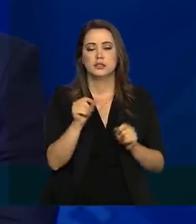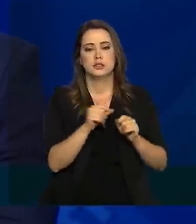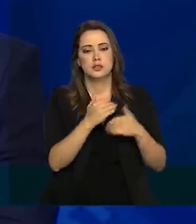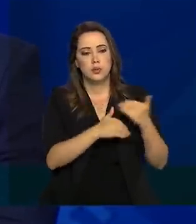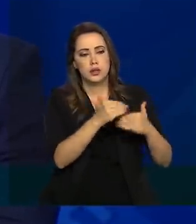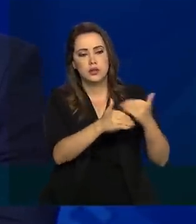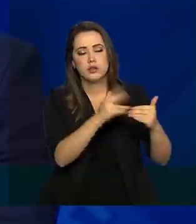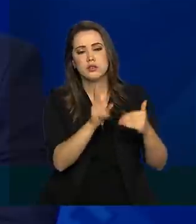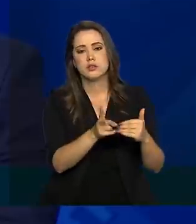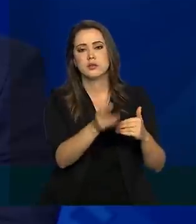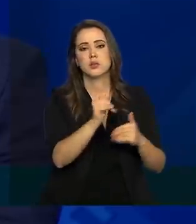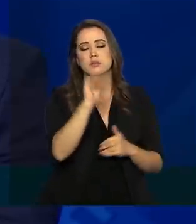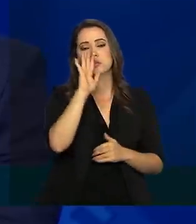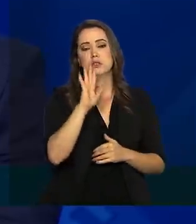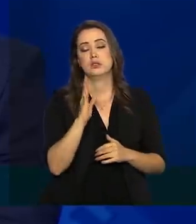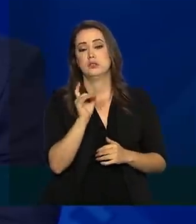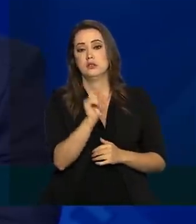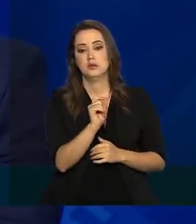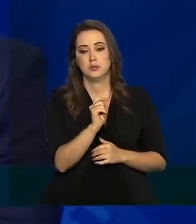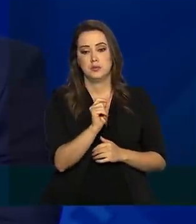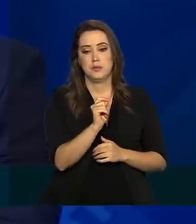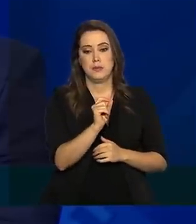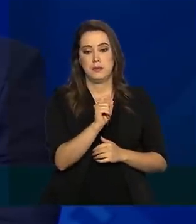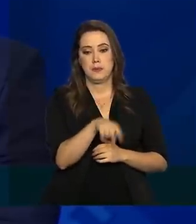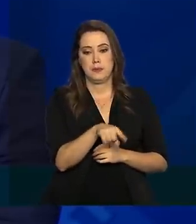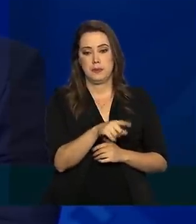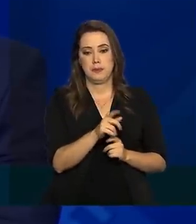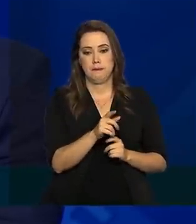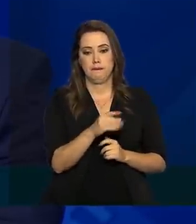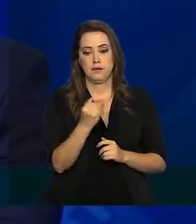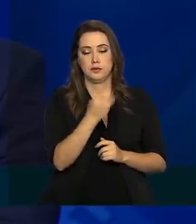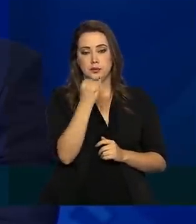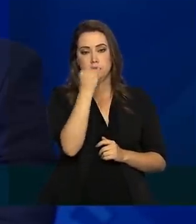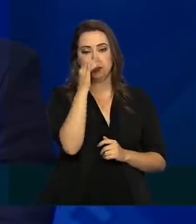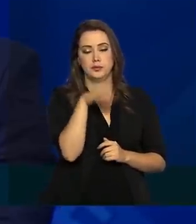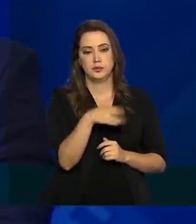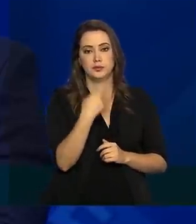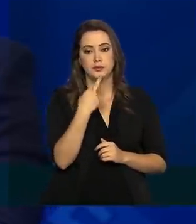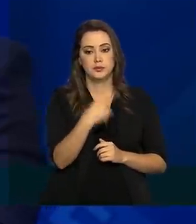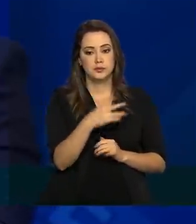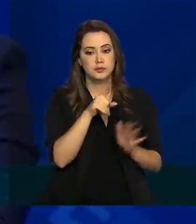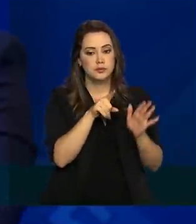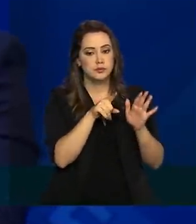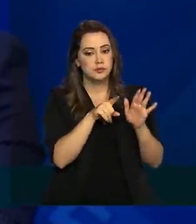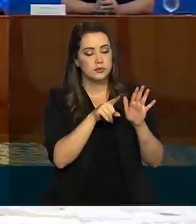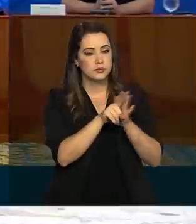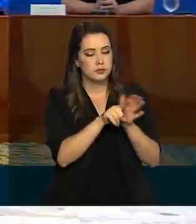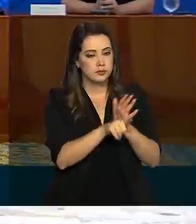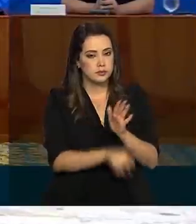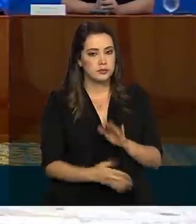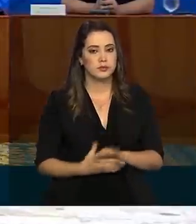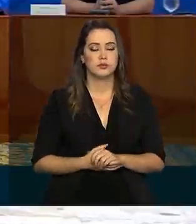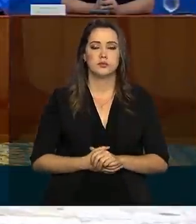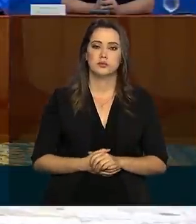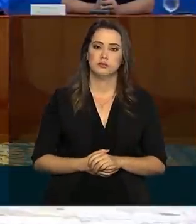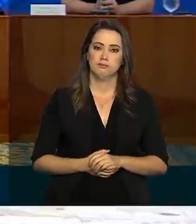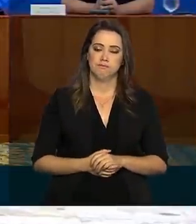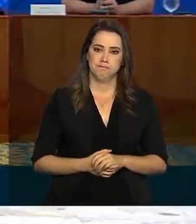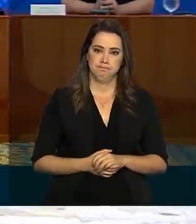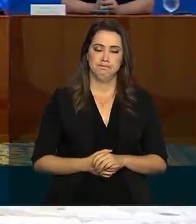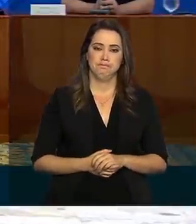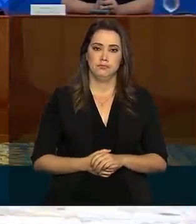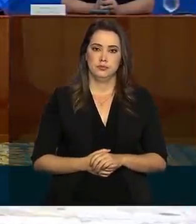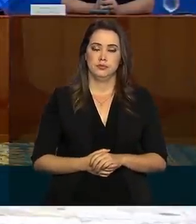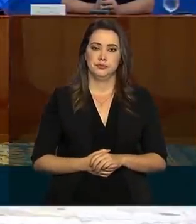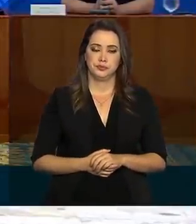vai aumentar cada vez mais, isso vai ser muito útil aos resultados dessa pesquisa. É muito